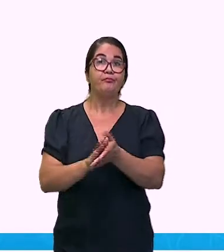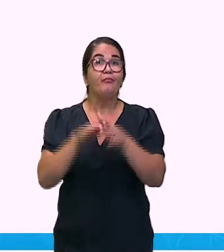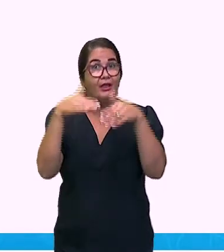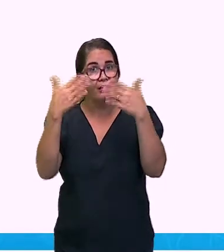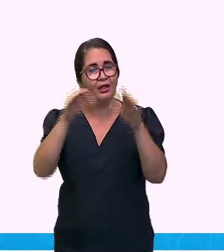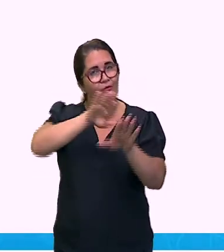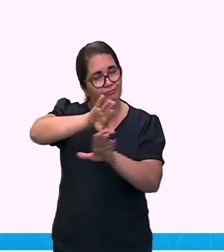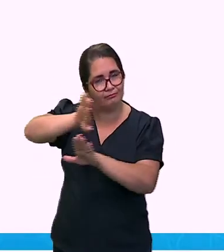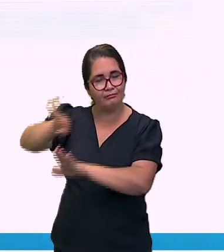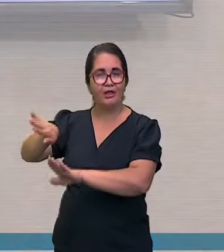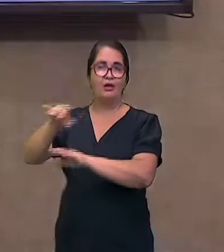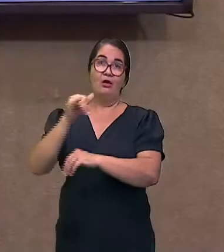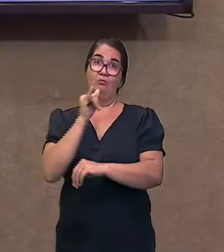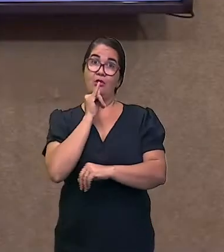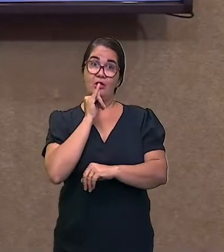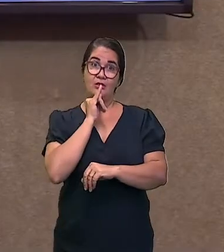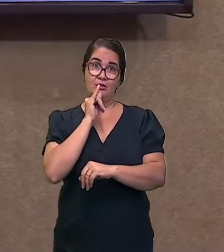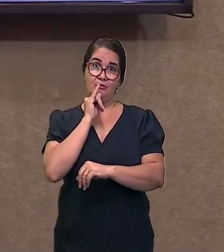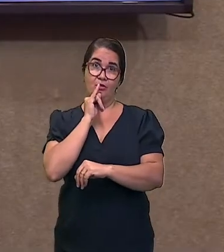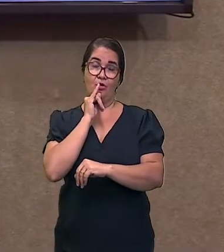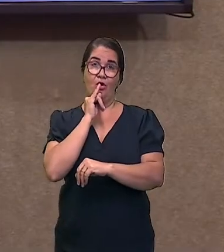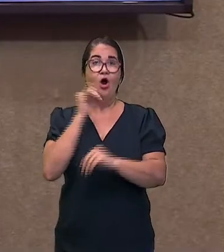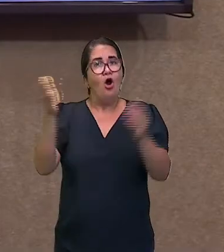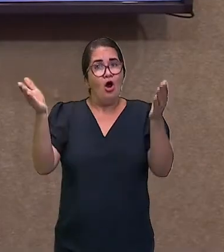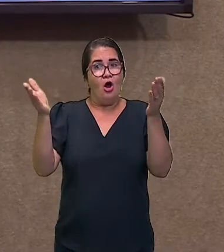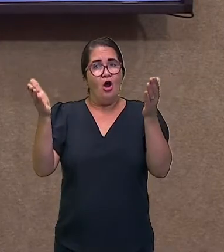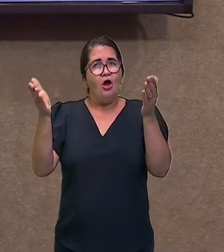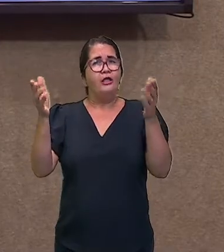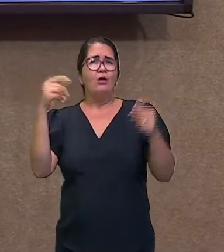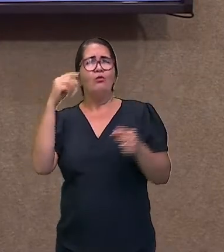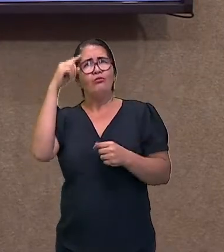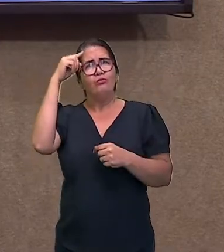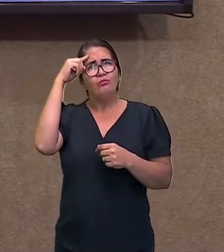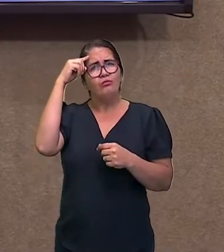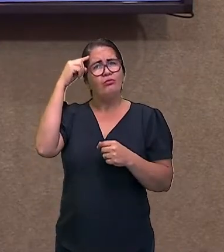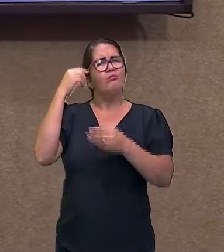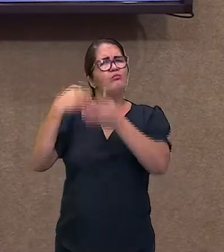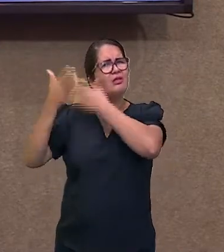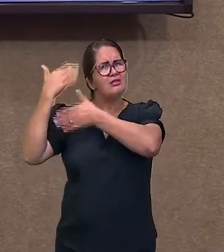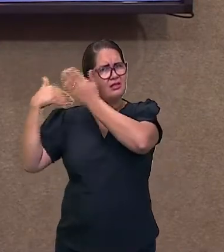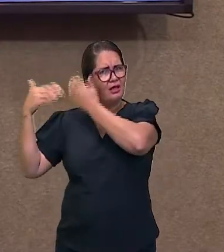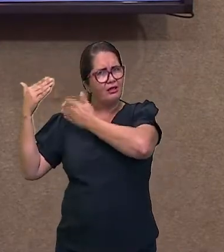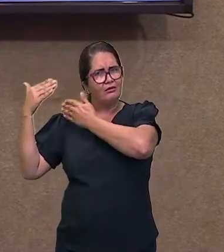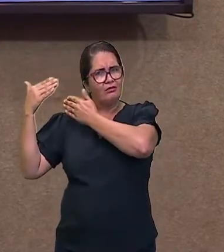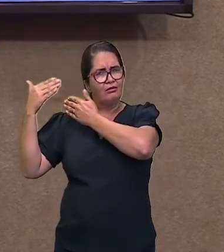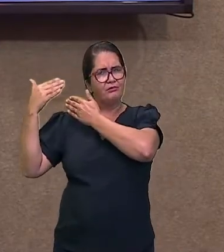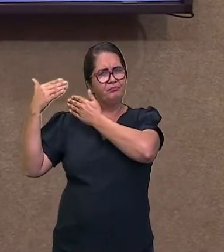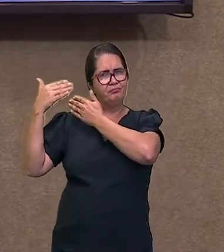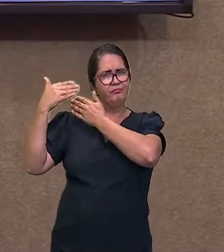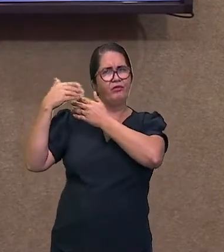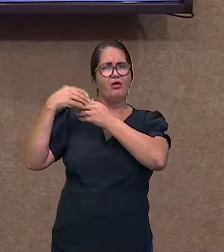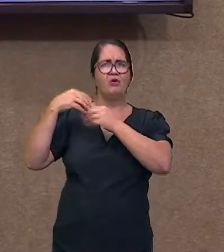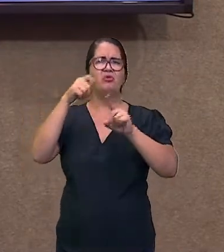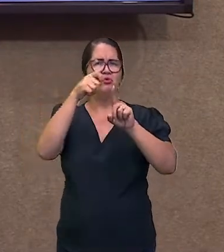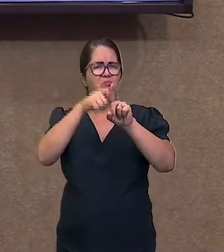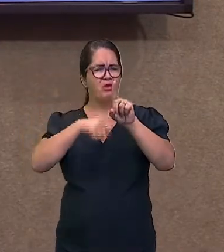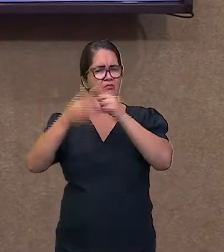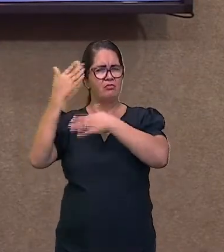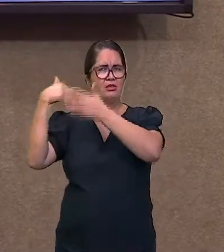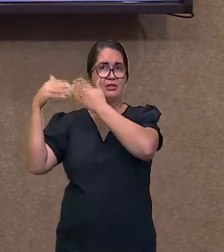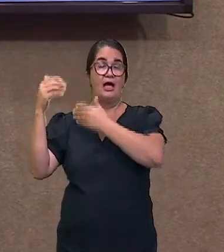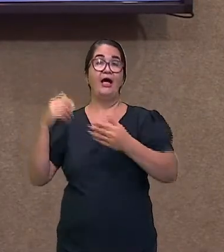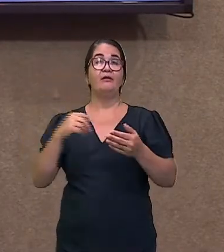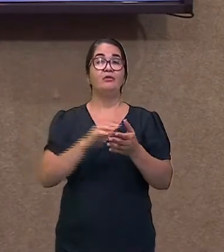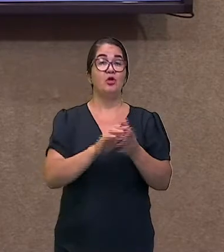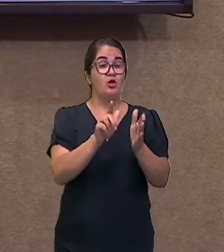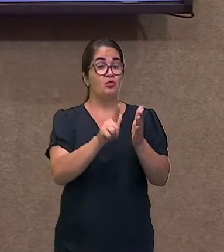uma mortandade de peixes na Lagoa do Pérola. Lembram? Foi notícia do jornal,